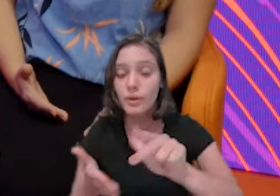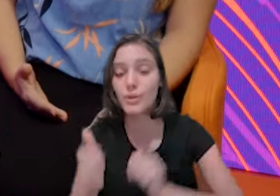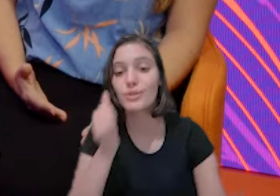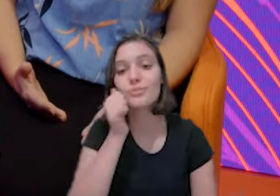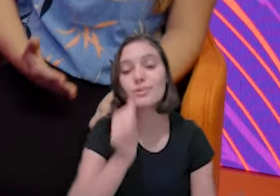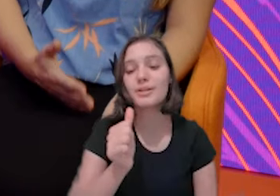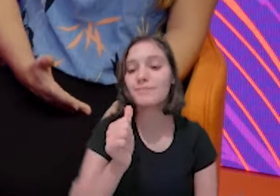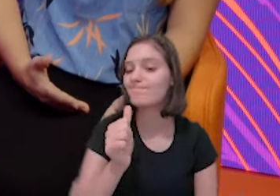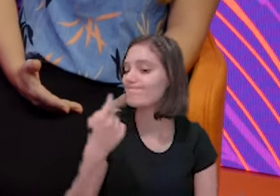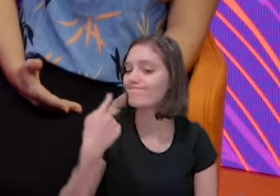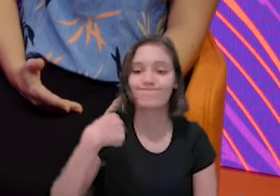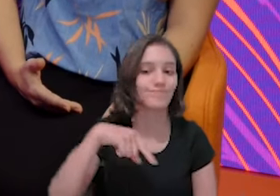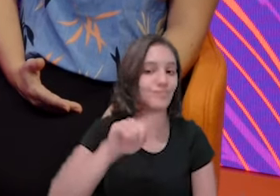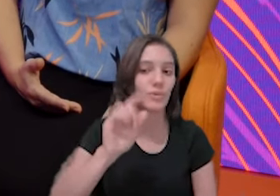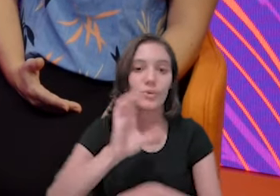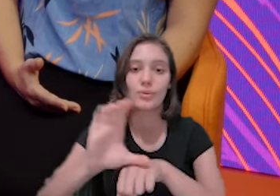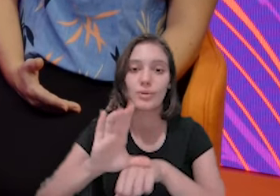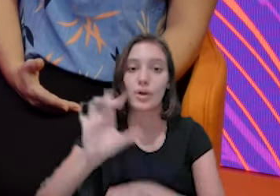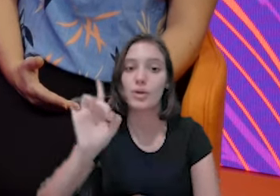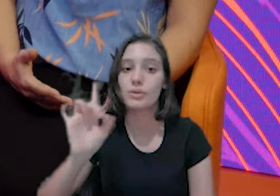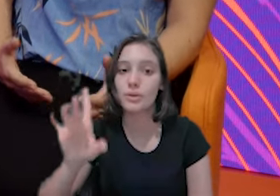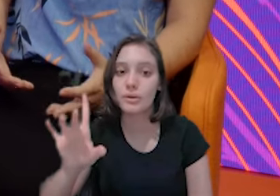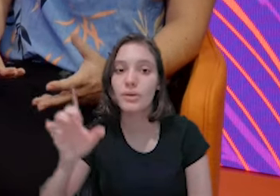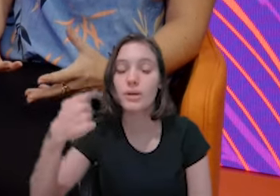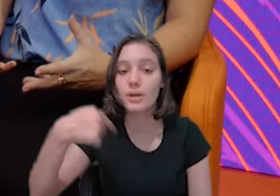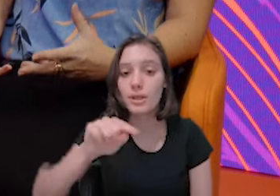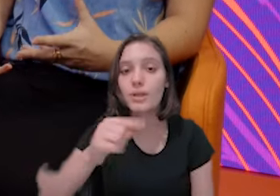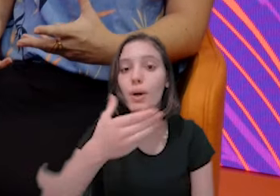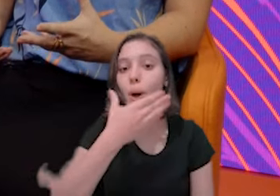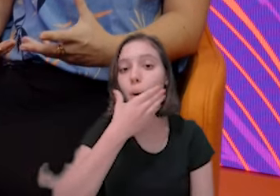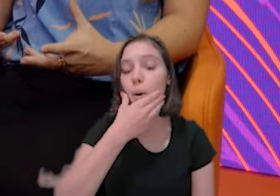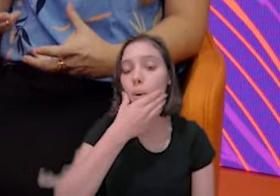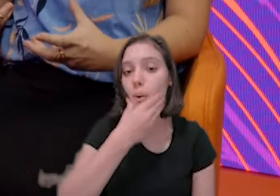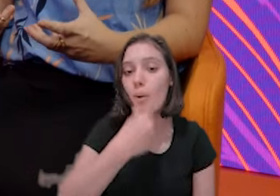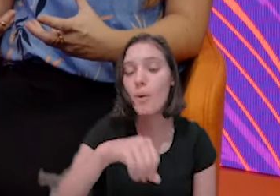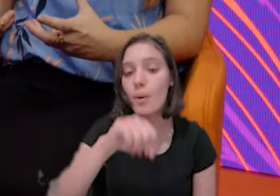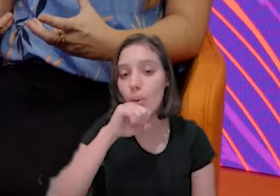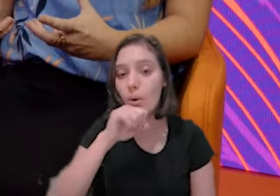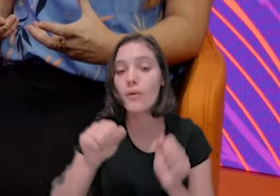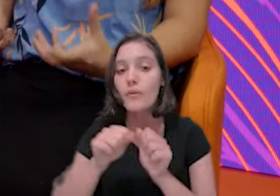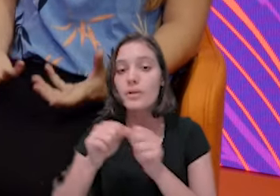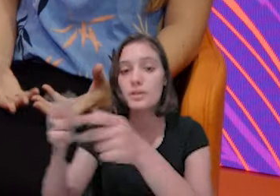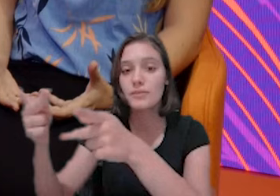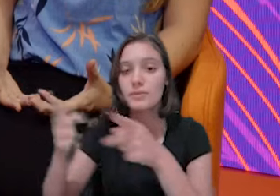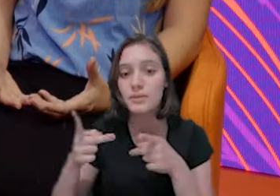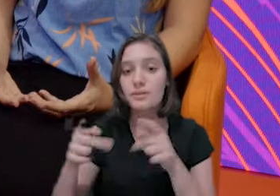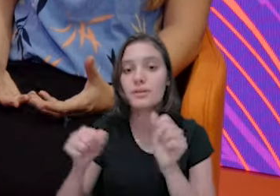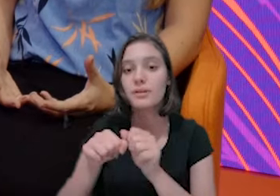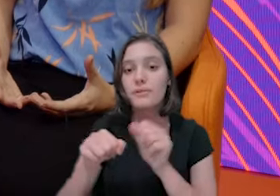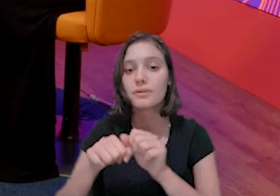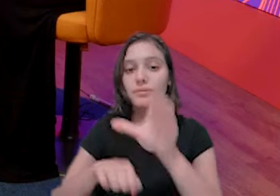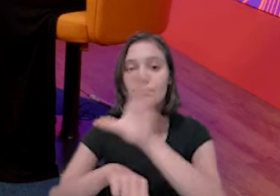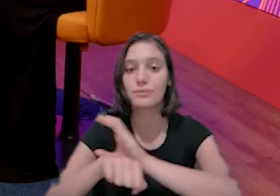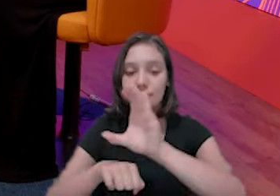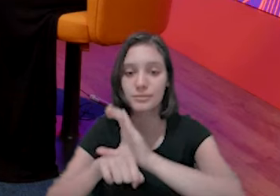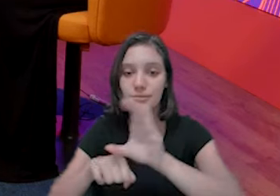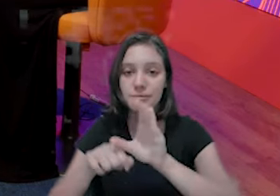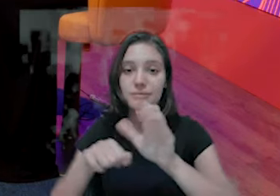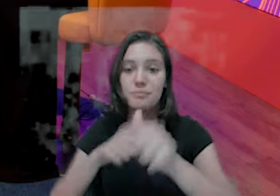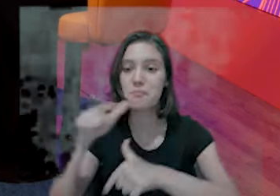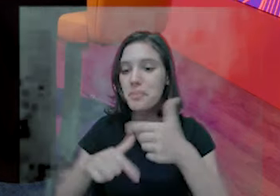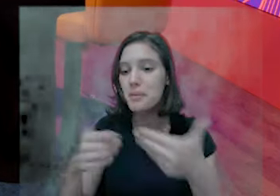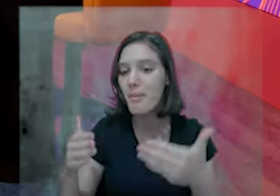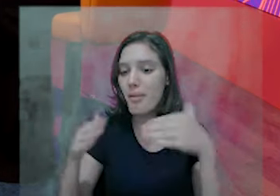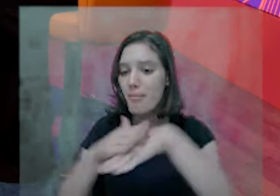quando a gente fazia a visita, era a mulher que estava fazendo o exercício em casa. Então, é cultura, né? É entender essa